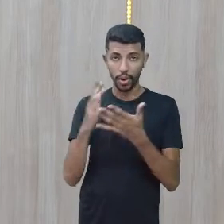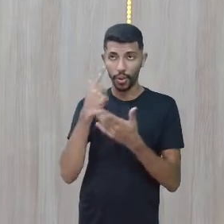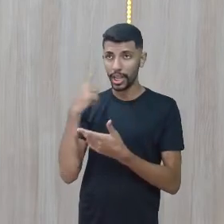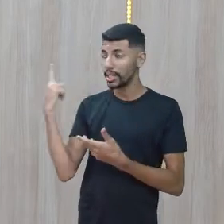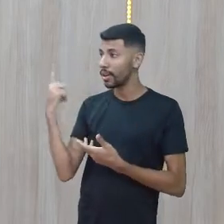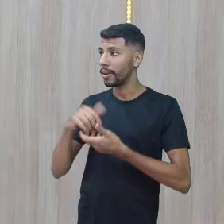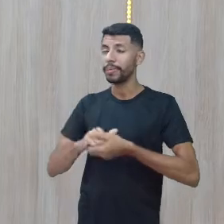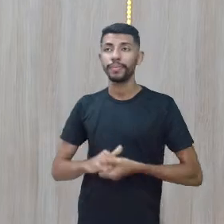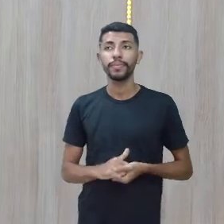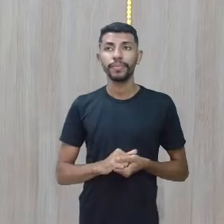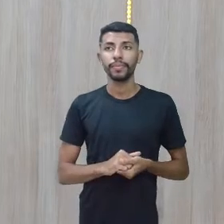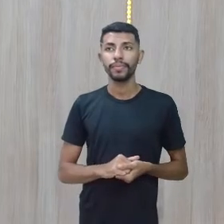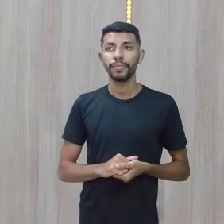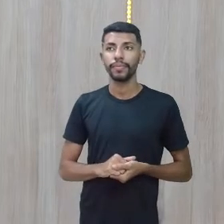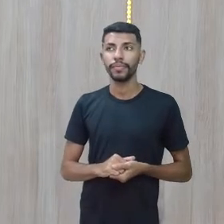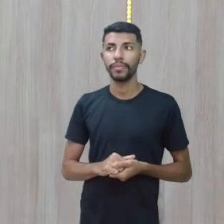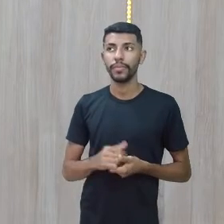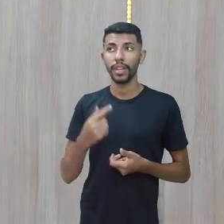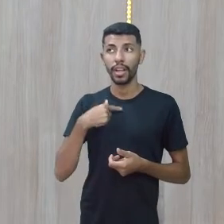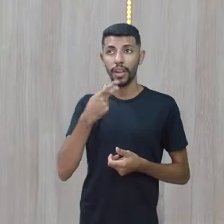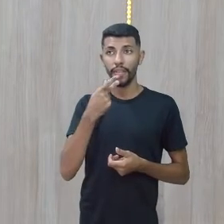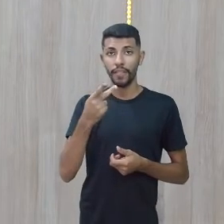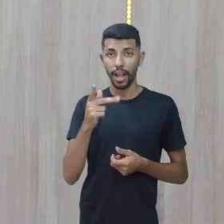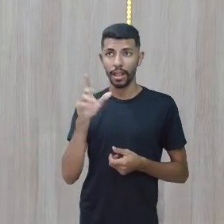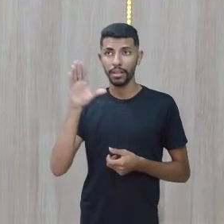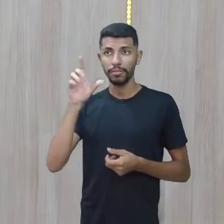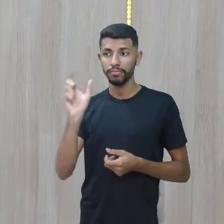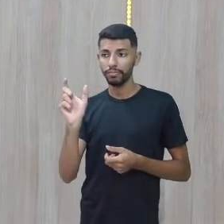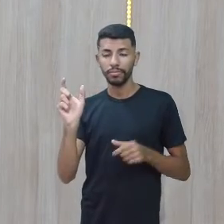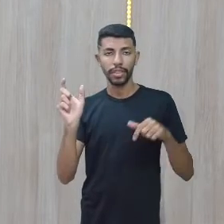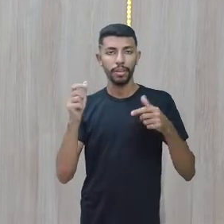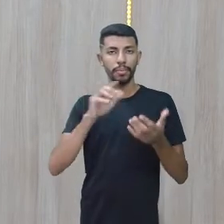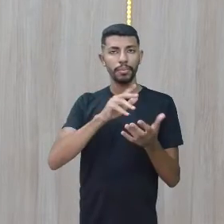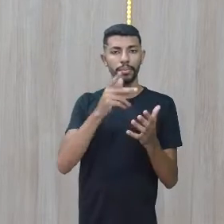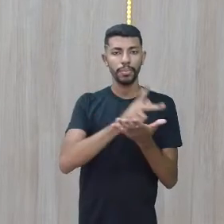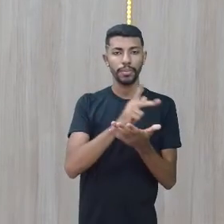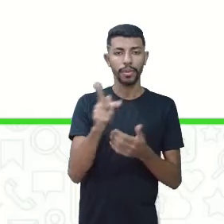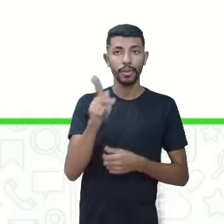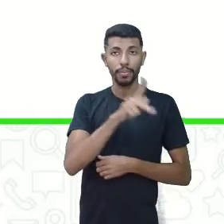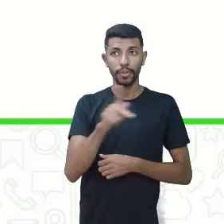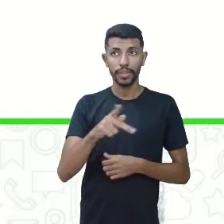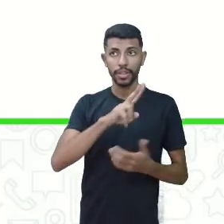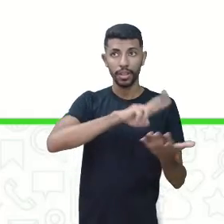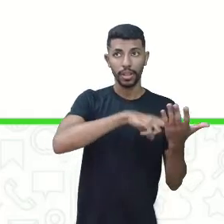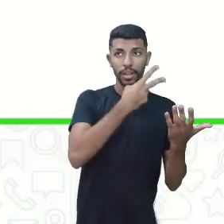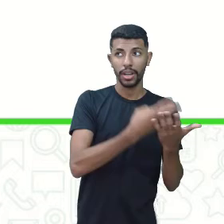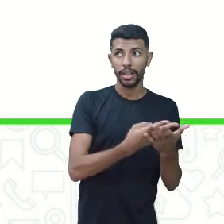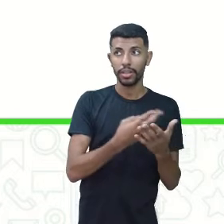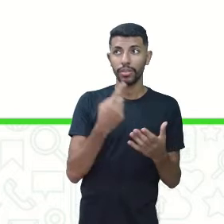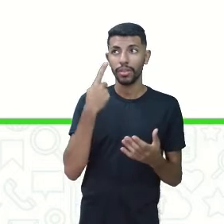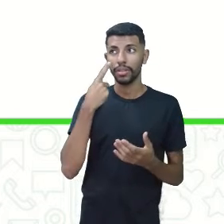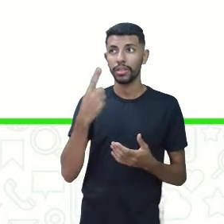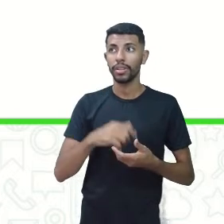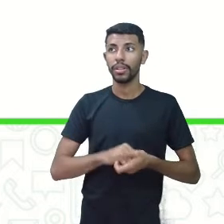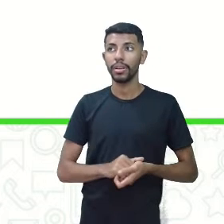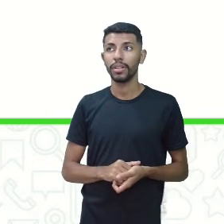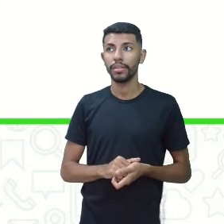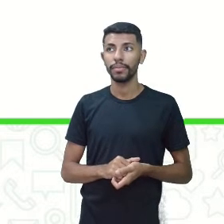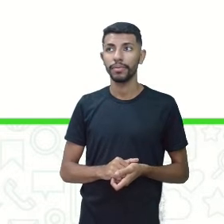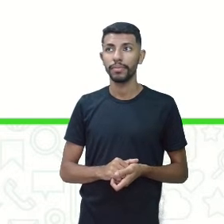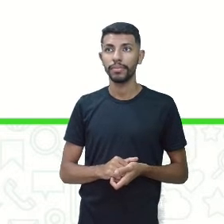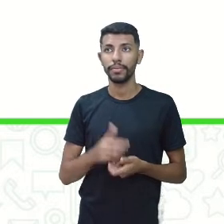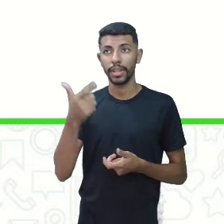E aqui a gente começa com eu falo, o professor André traduz, tá? Traduz não, repete, que vocês têm duas nuances de